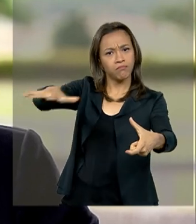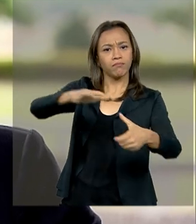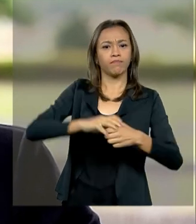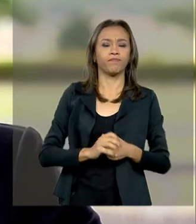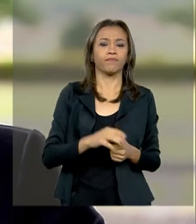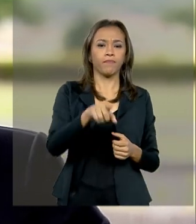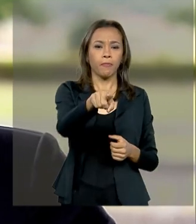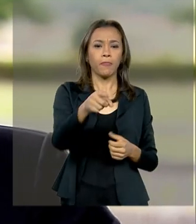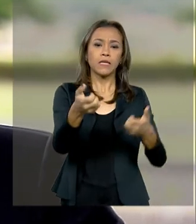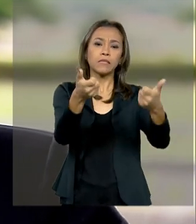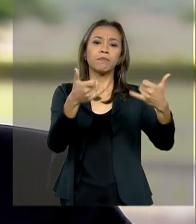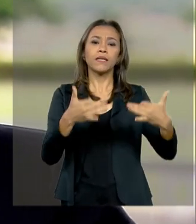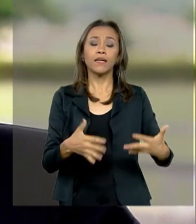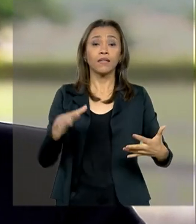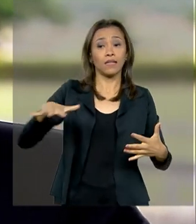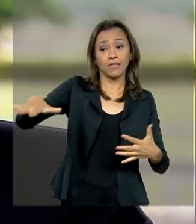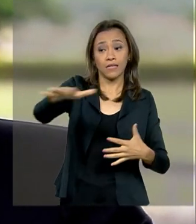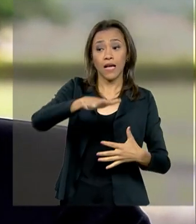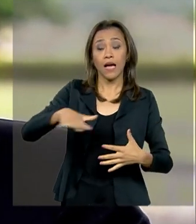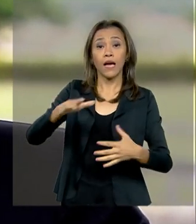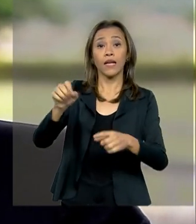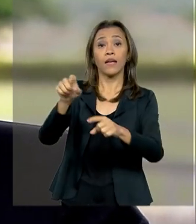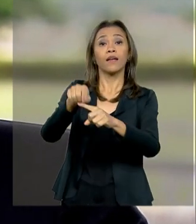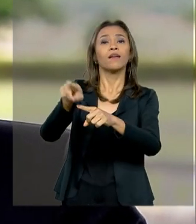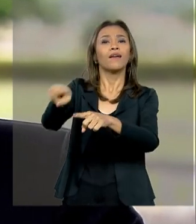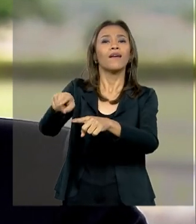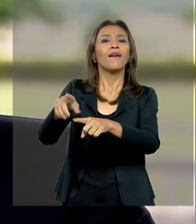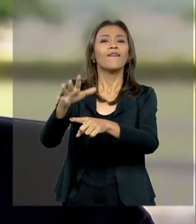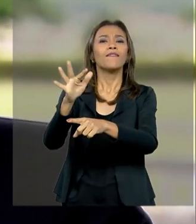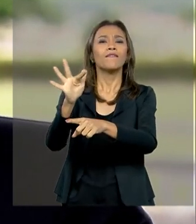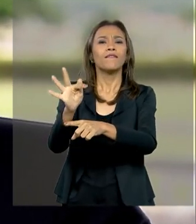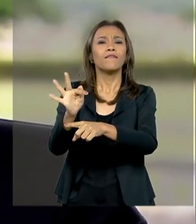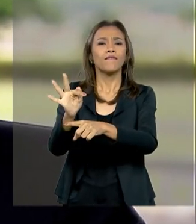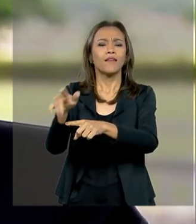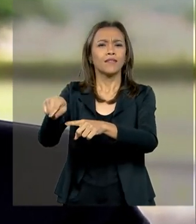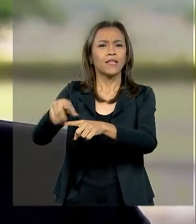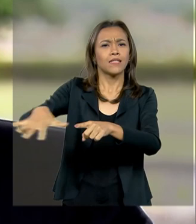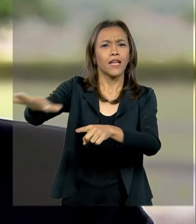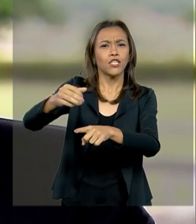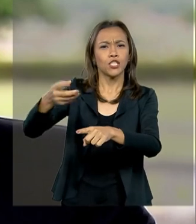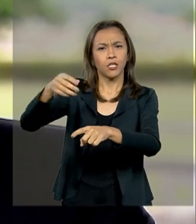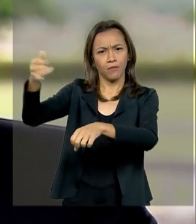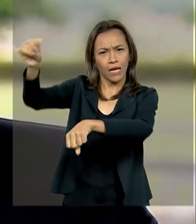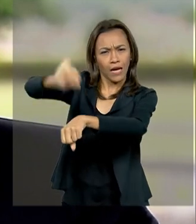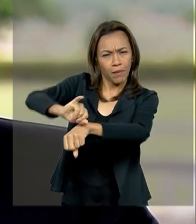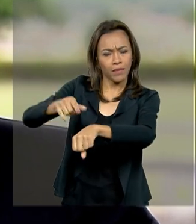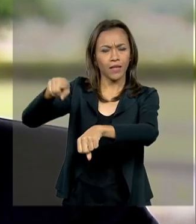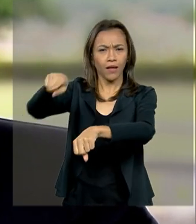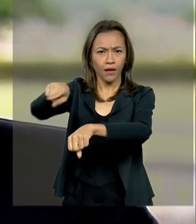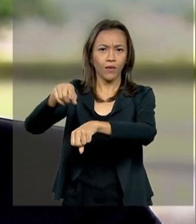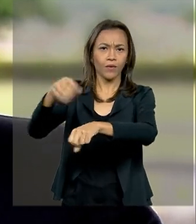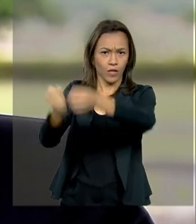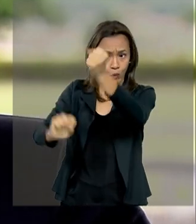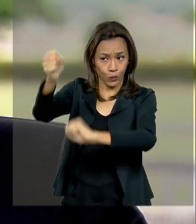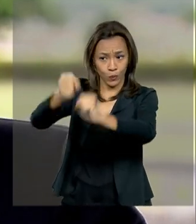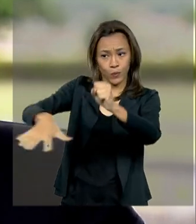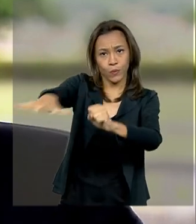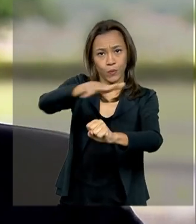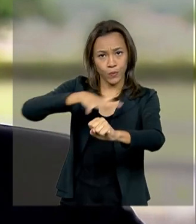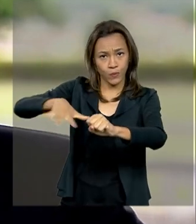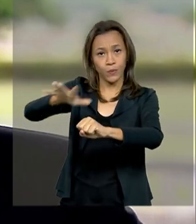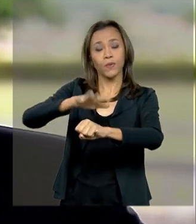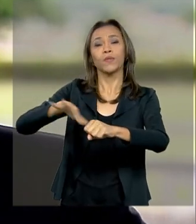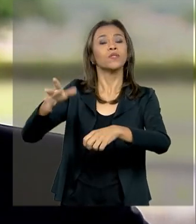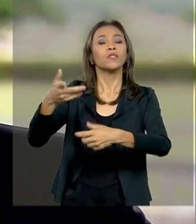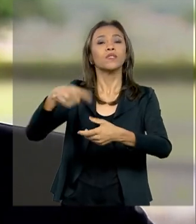Visitaremos uma parte da Zona Franca de Manaus a estar prosperando e muito o novo superintendente, o Alfredo Menezes, que é um coronel do